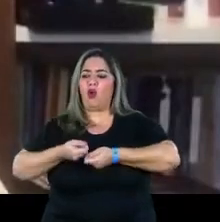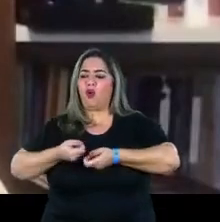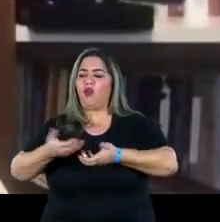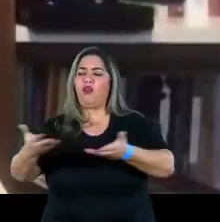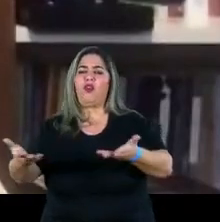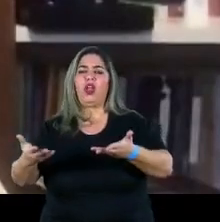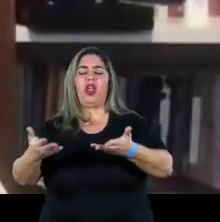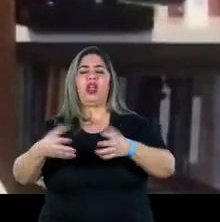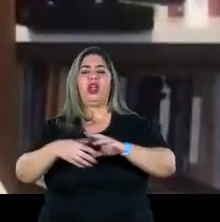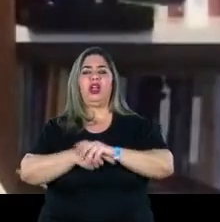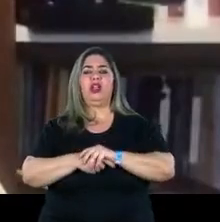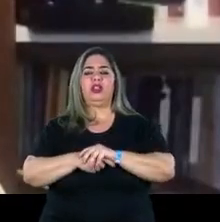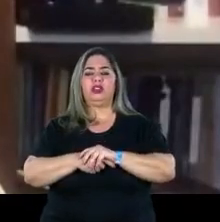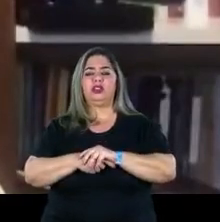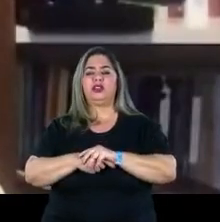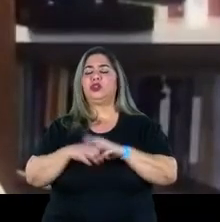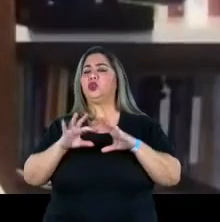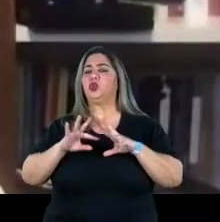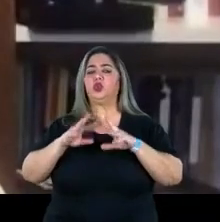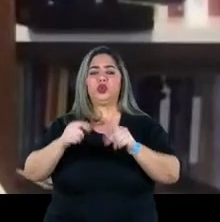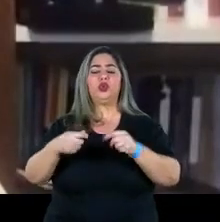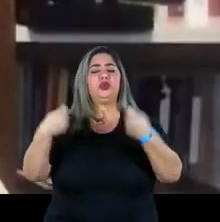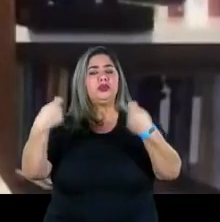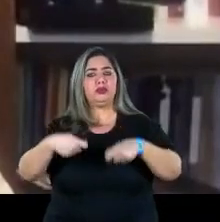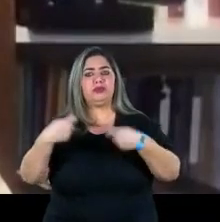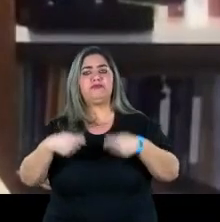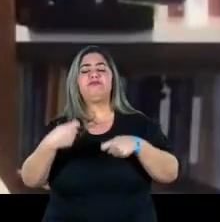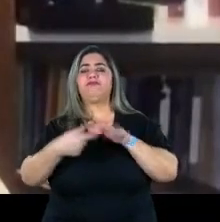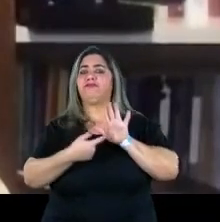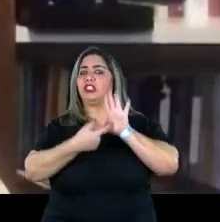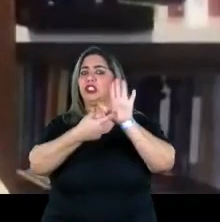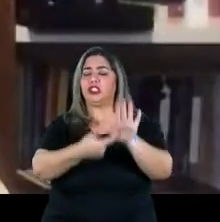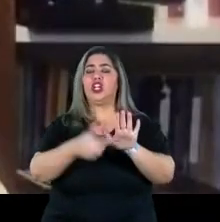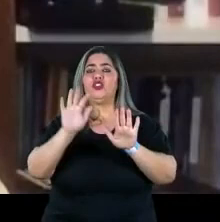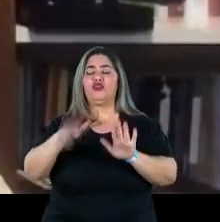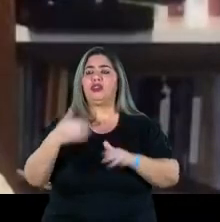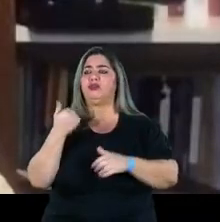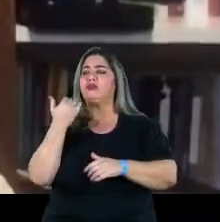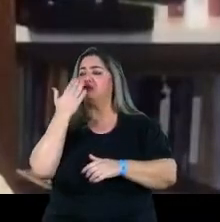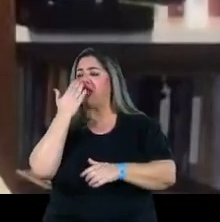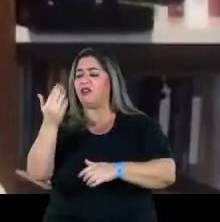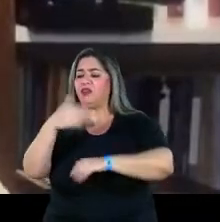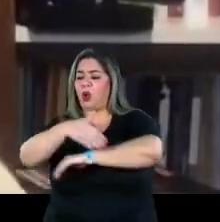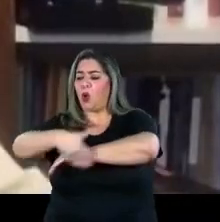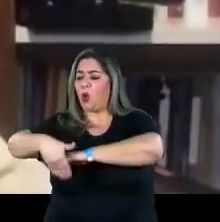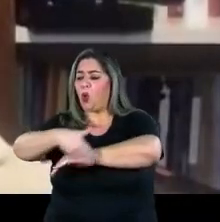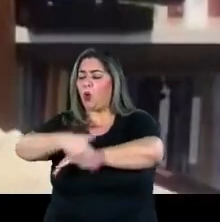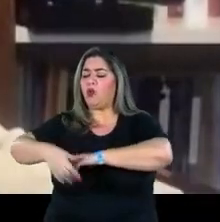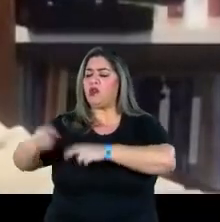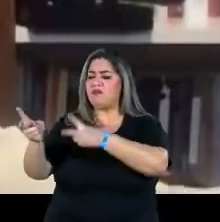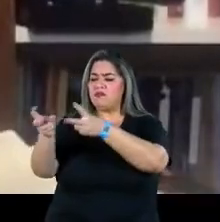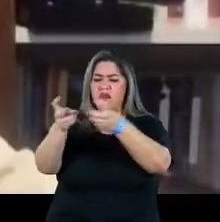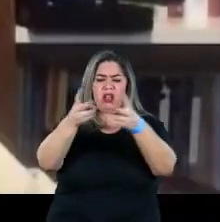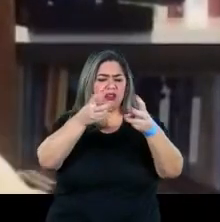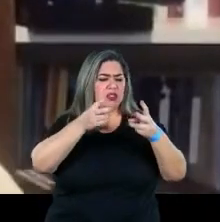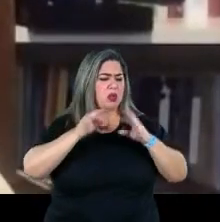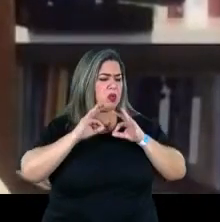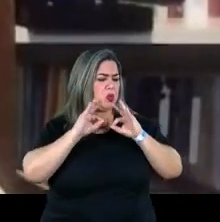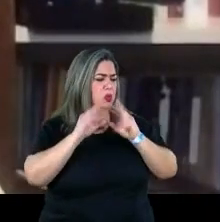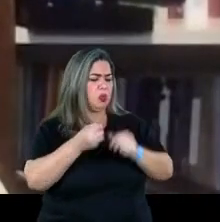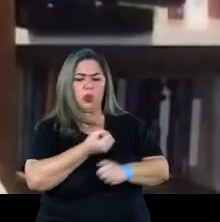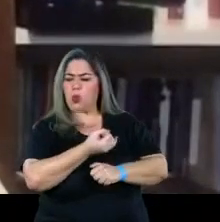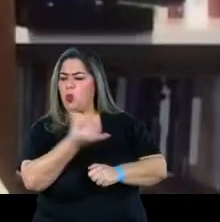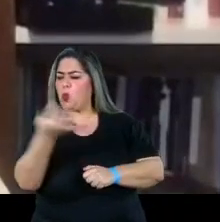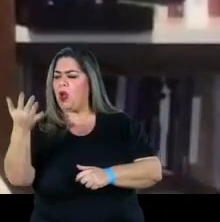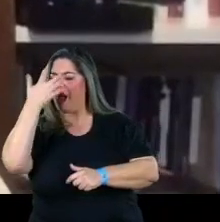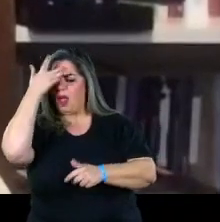diagnóstico está aí, as necessidades estão colocadas. Você sai na rua aqui em São Paulo, você observa mais a quantidade de